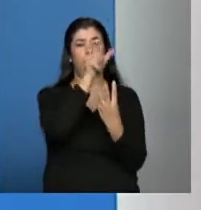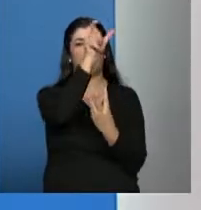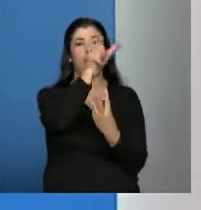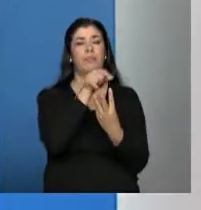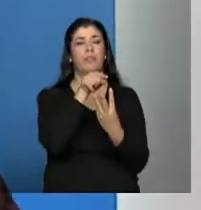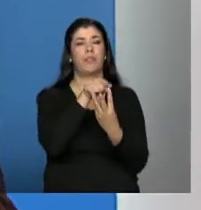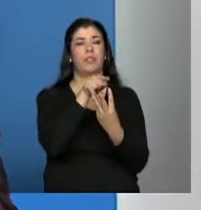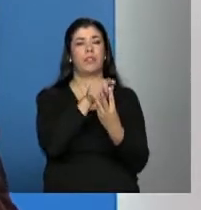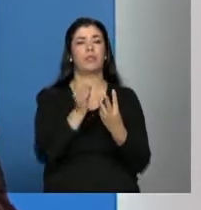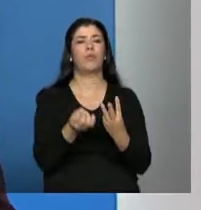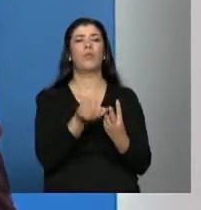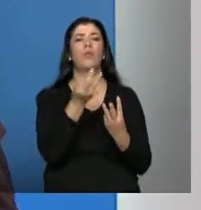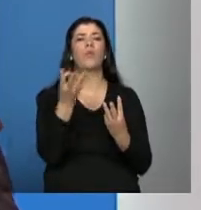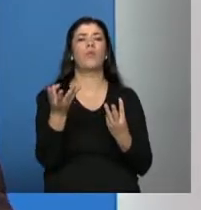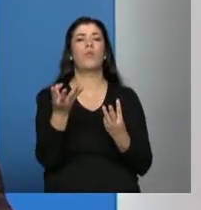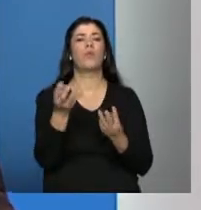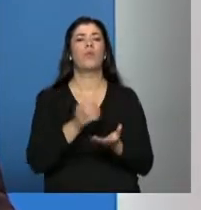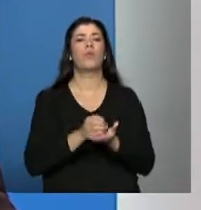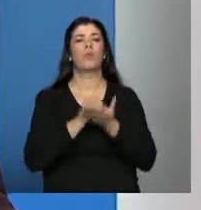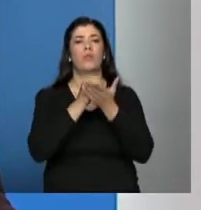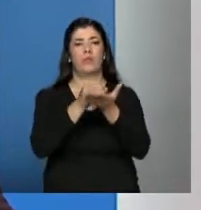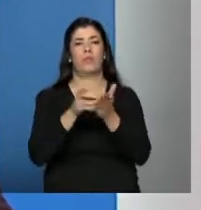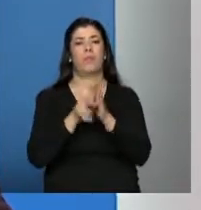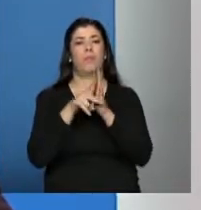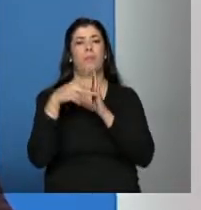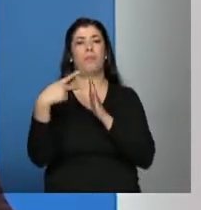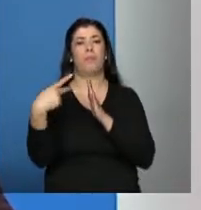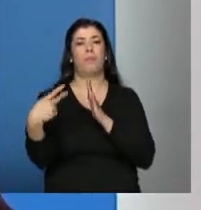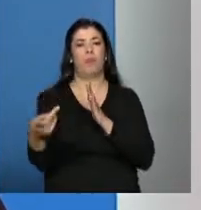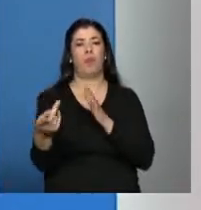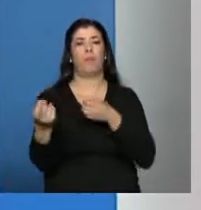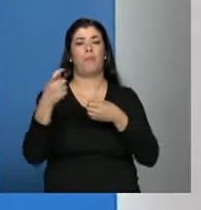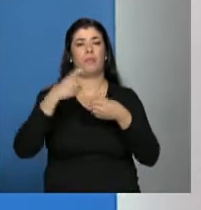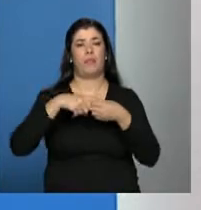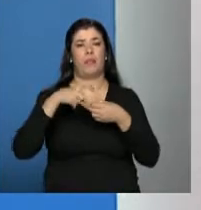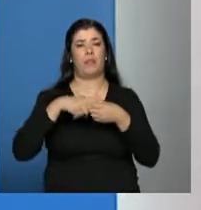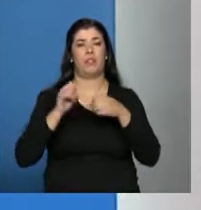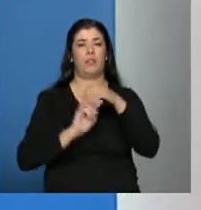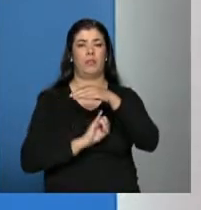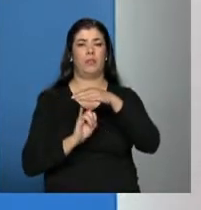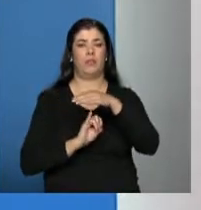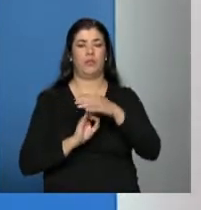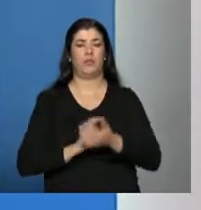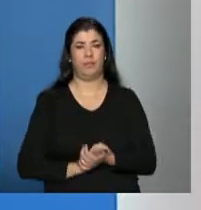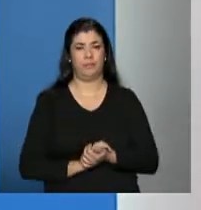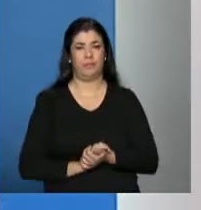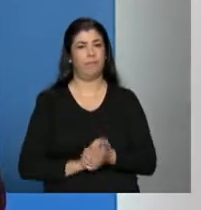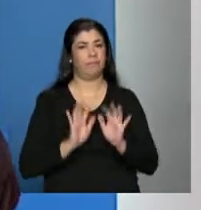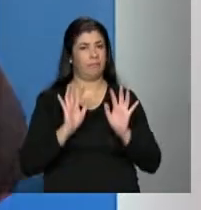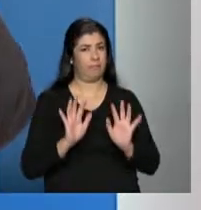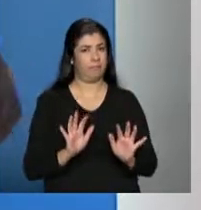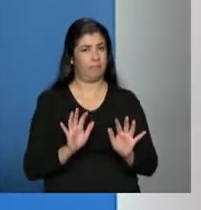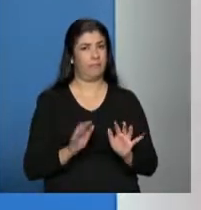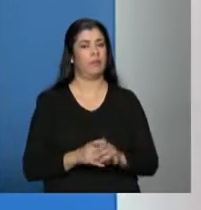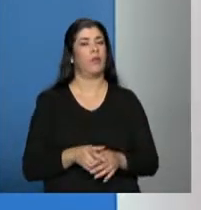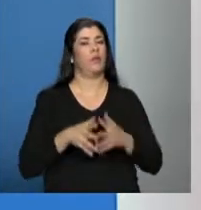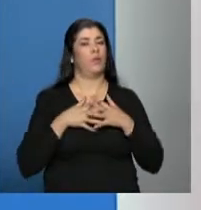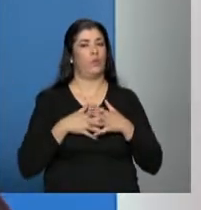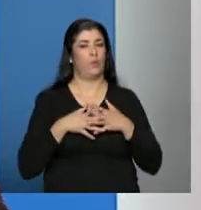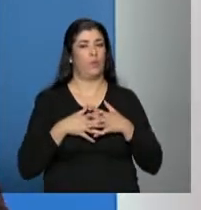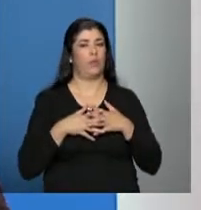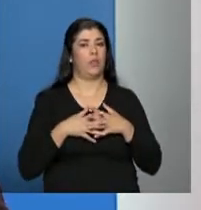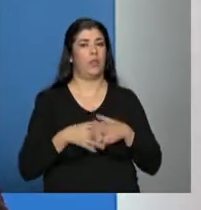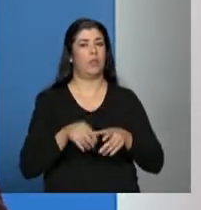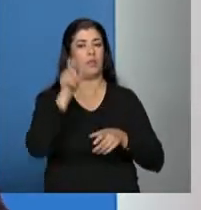dessas ofertas são desenvolvidas por entidades conveniadas. Então, olha que tem um nível bastante elevado de